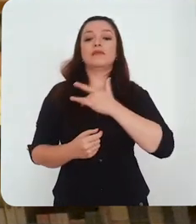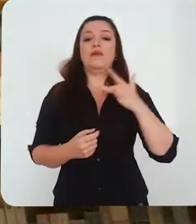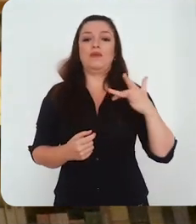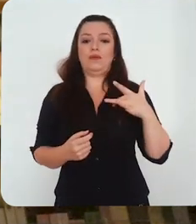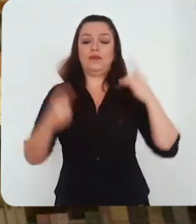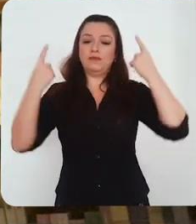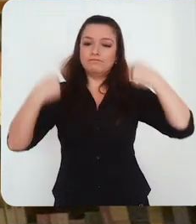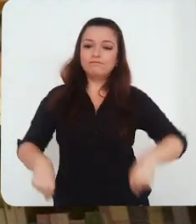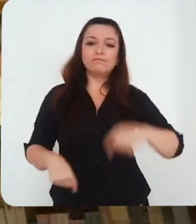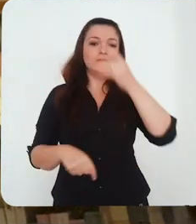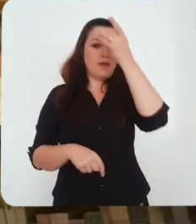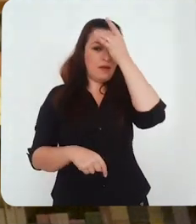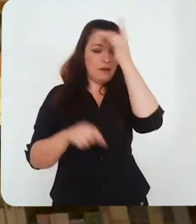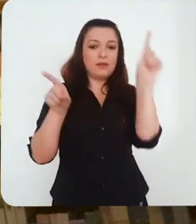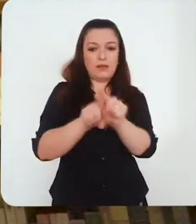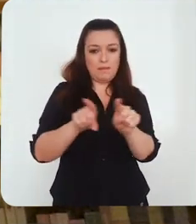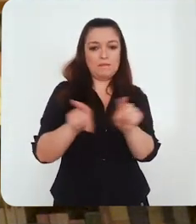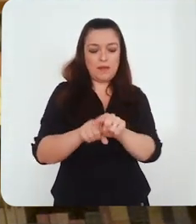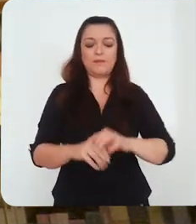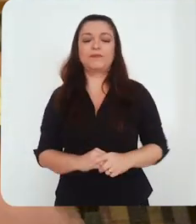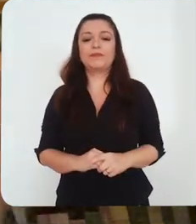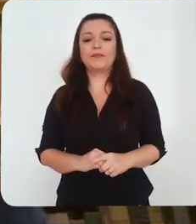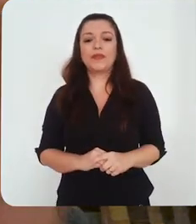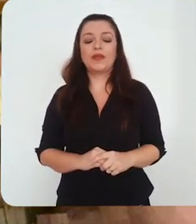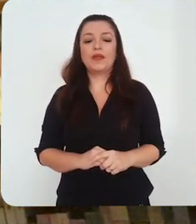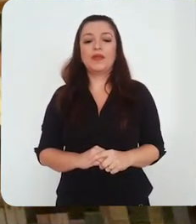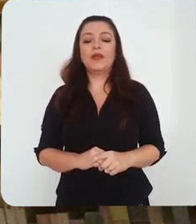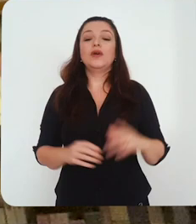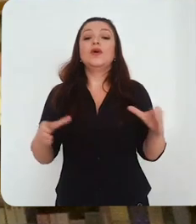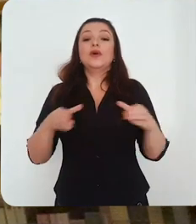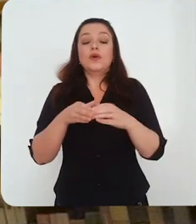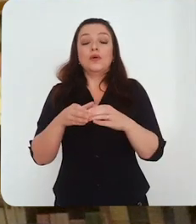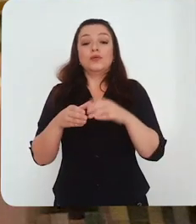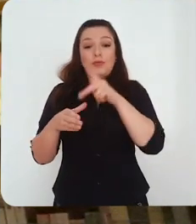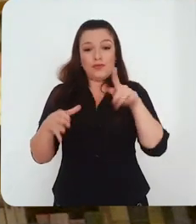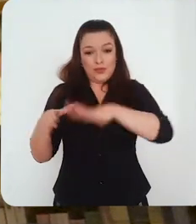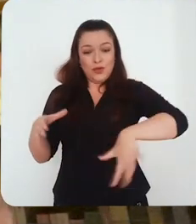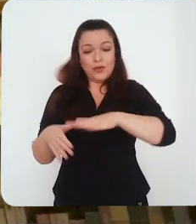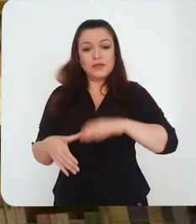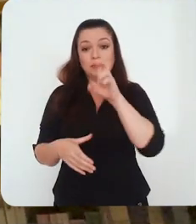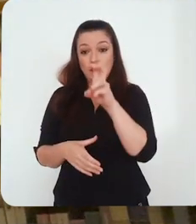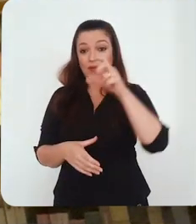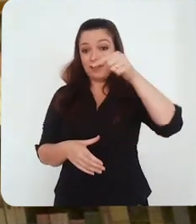e de cada uma. No âmbito dos professores, quero dizer a vocês que 57